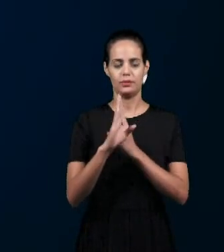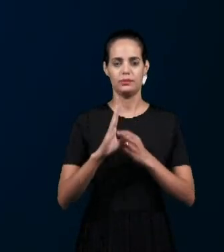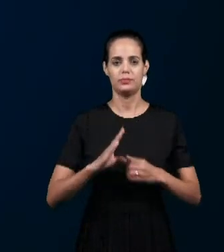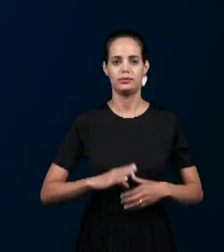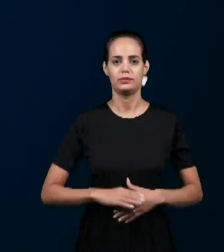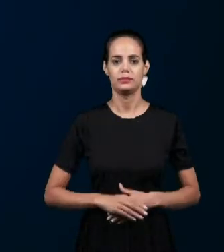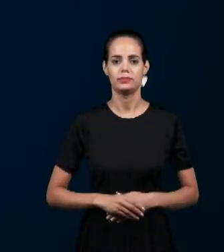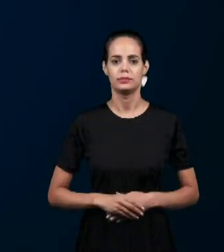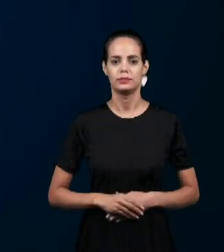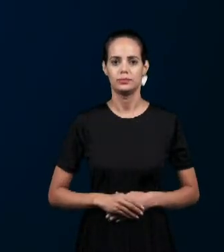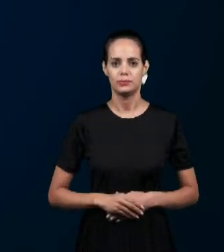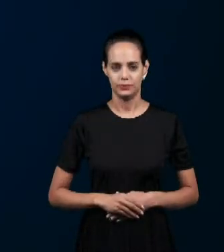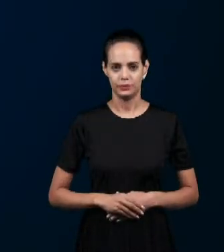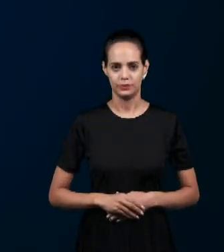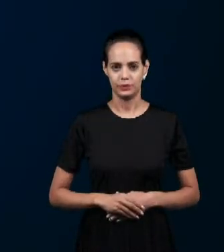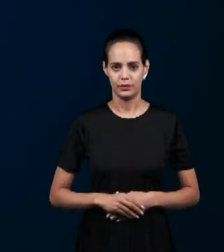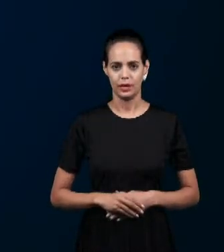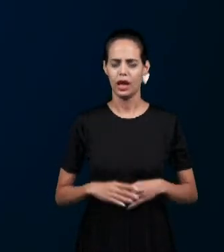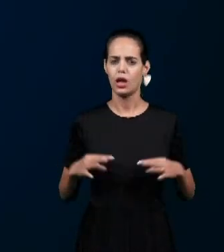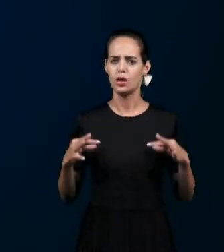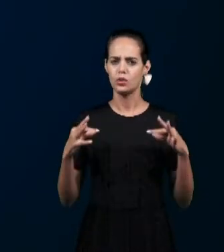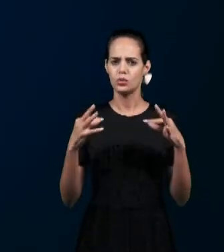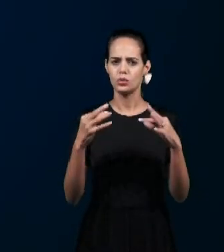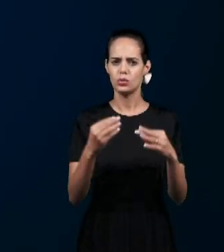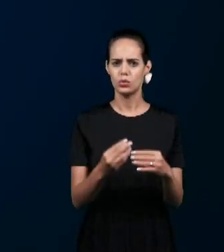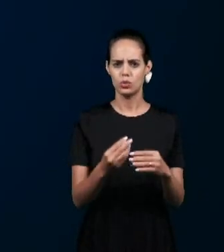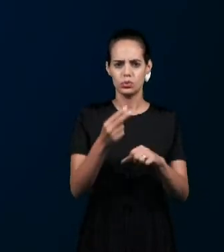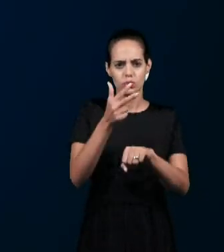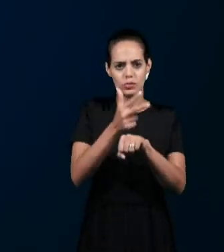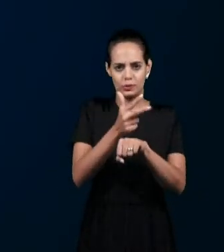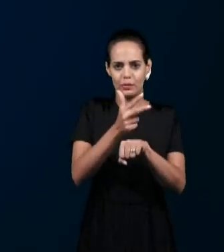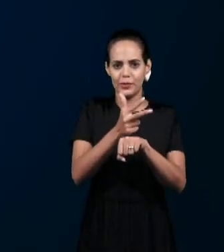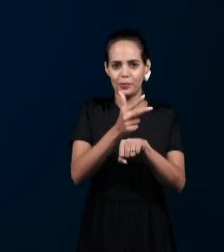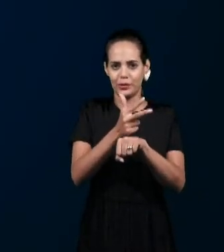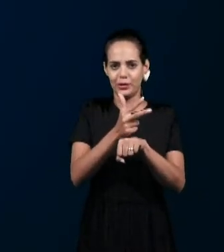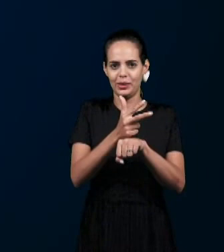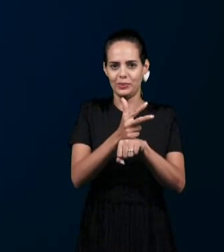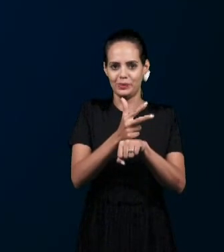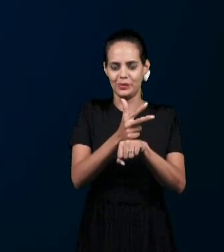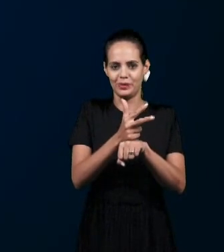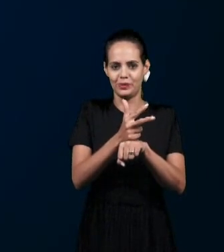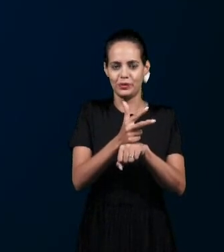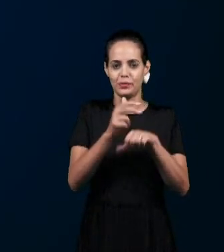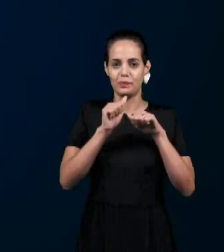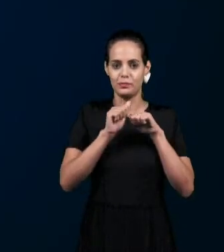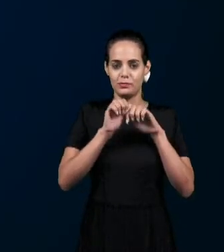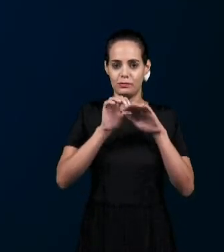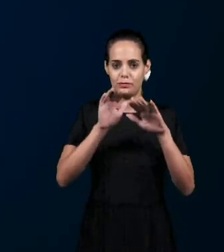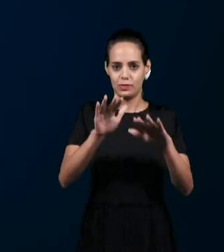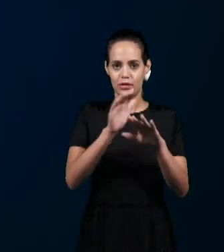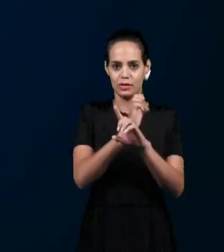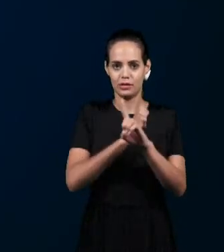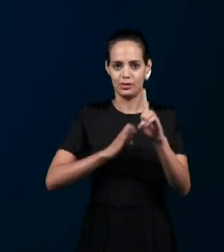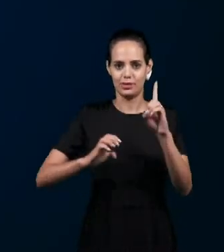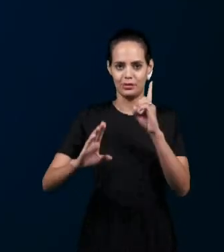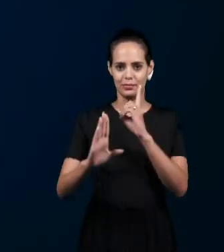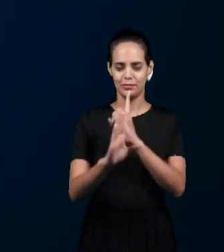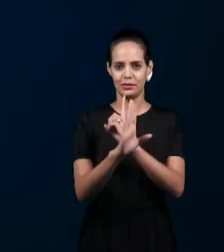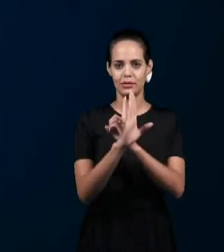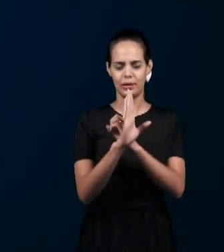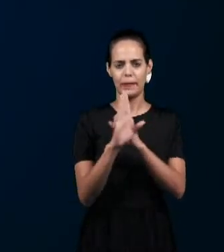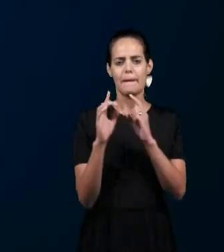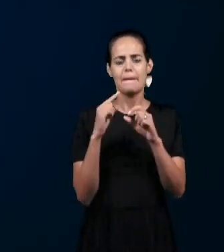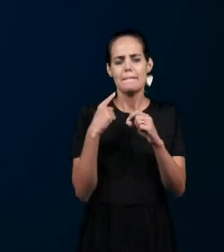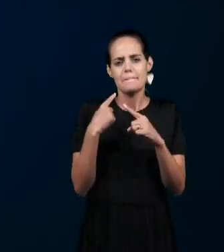nem todos os vídeos conseguem ser transmitidos na escola bíblica Em razão do curto espaço de tempo